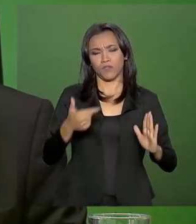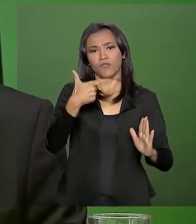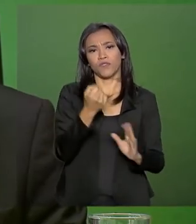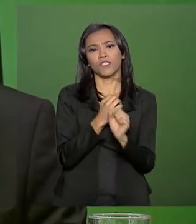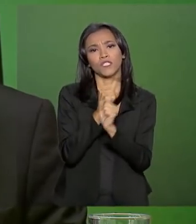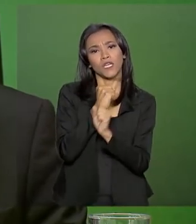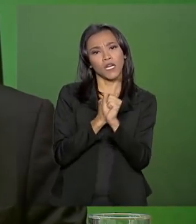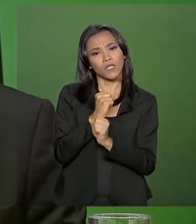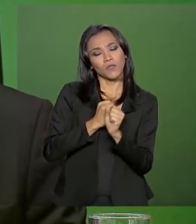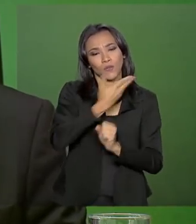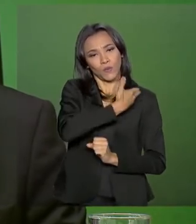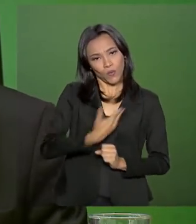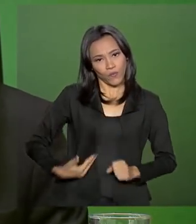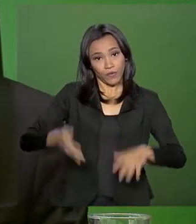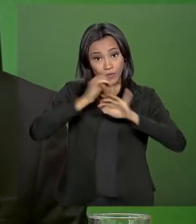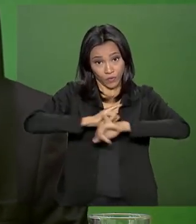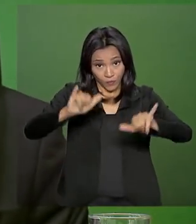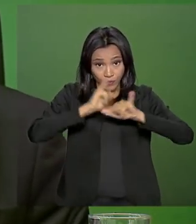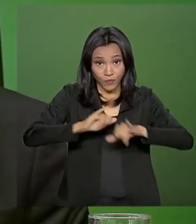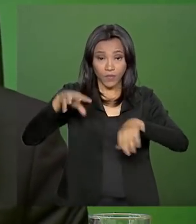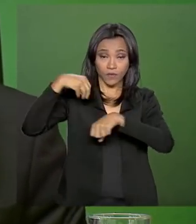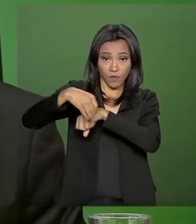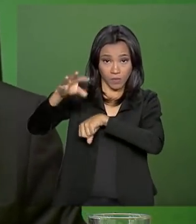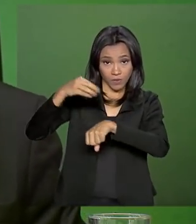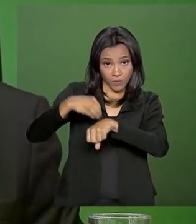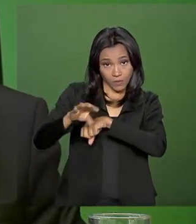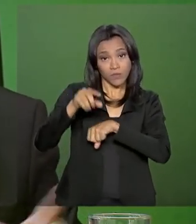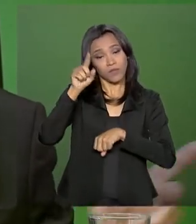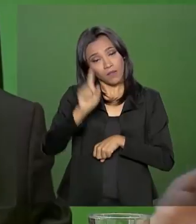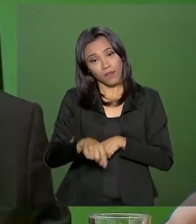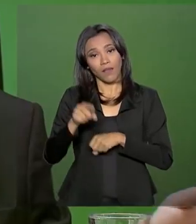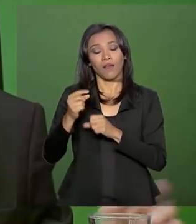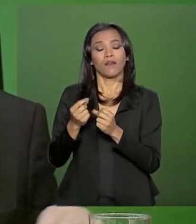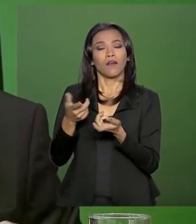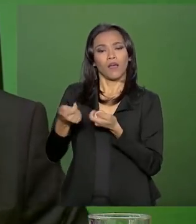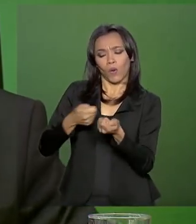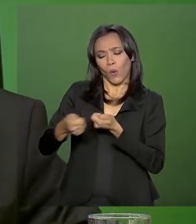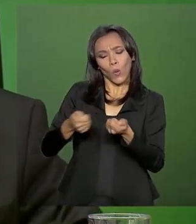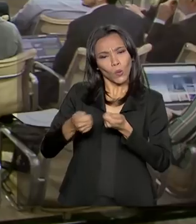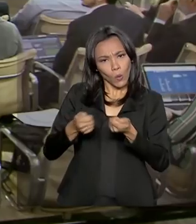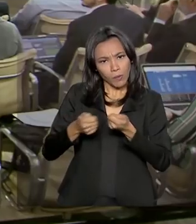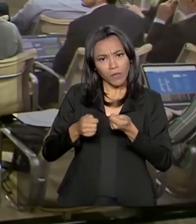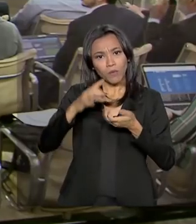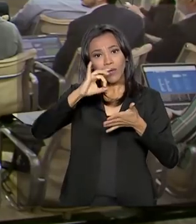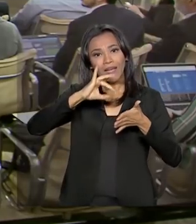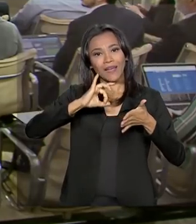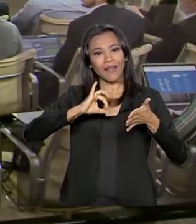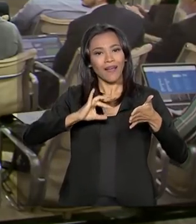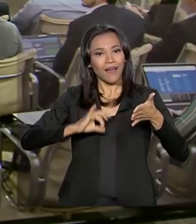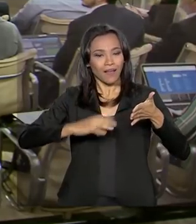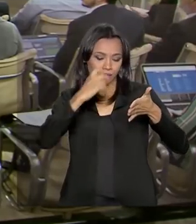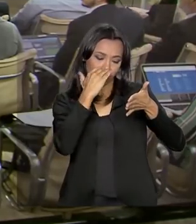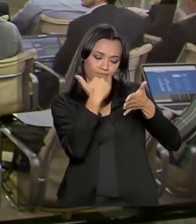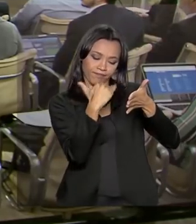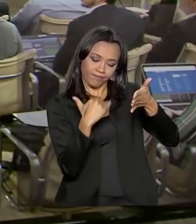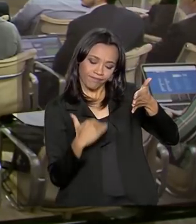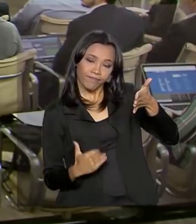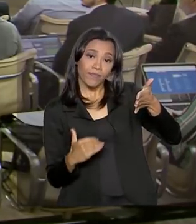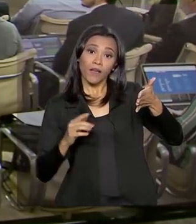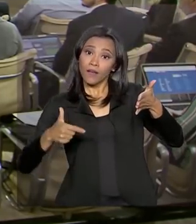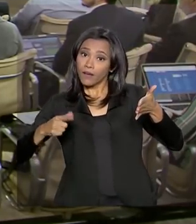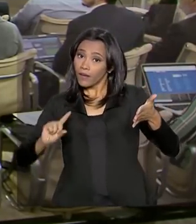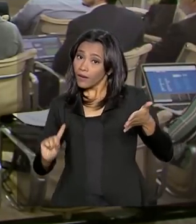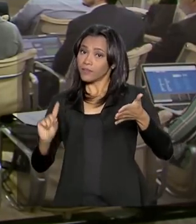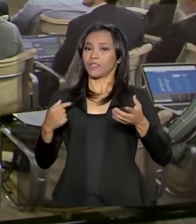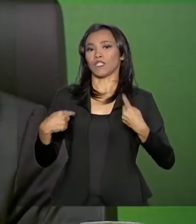que o governo divulga os dados, que embasaram o cálculo da economia obtida com cada item da reforma, antes da discussão do